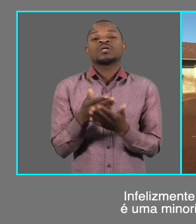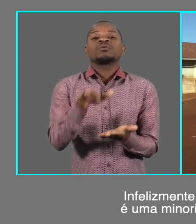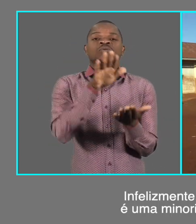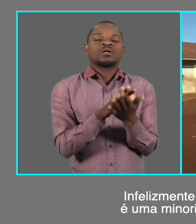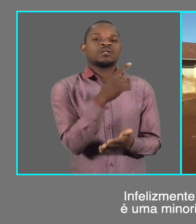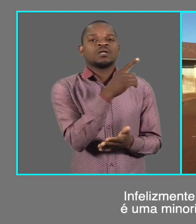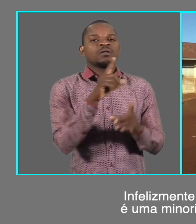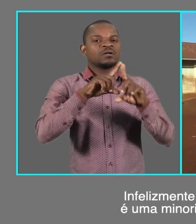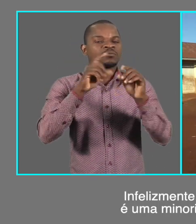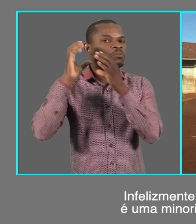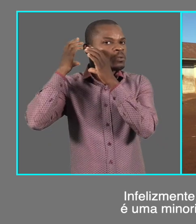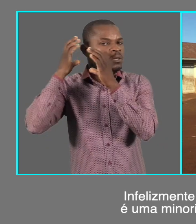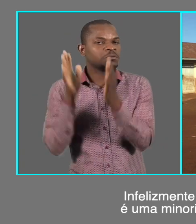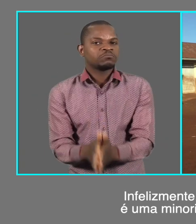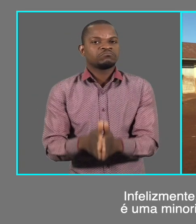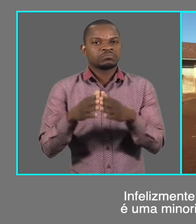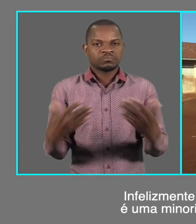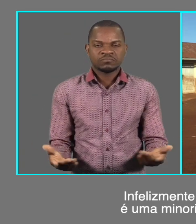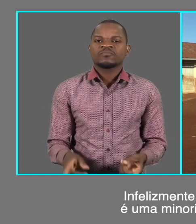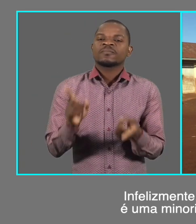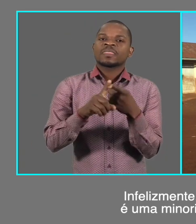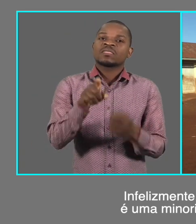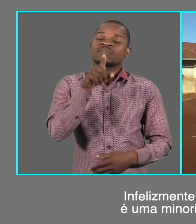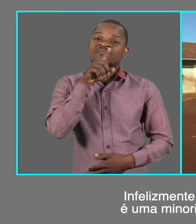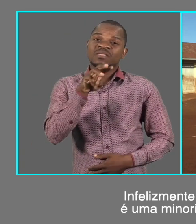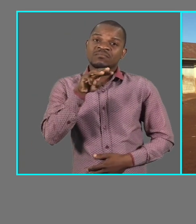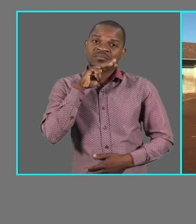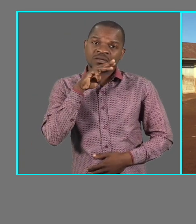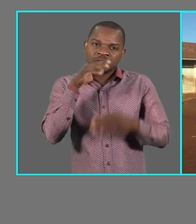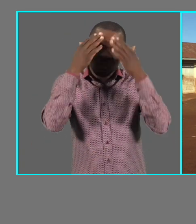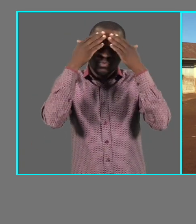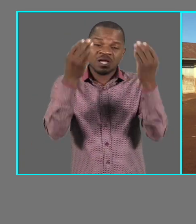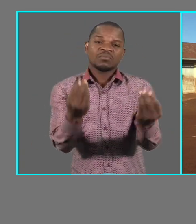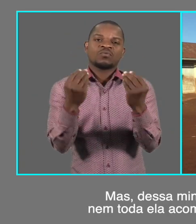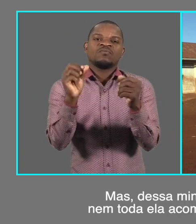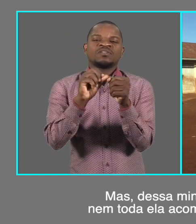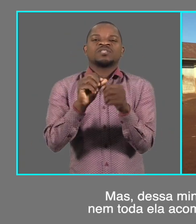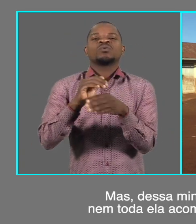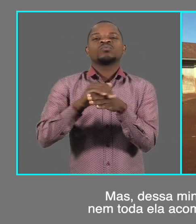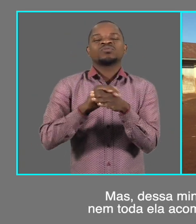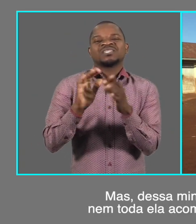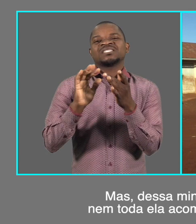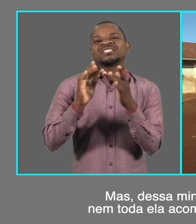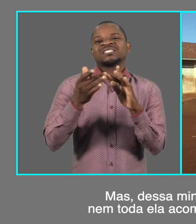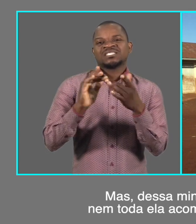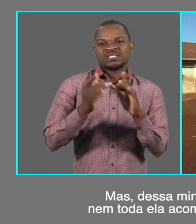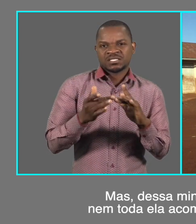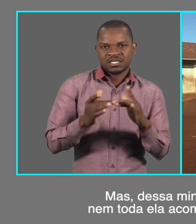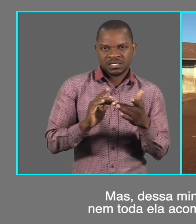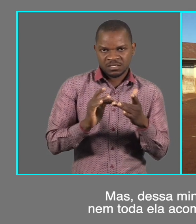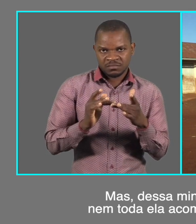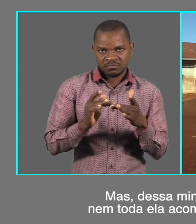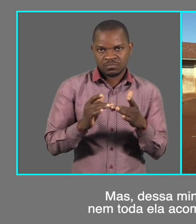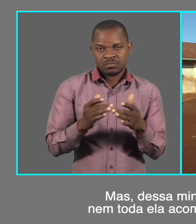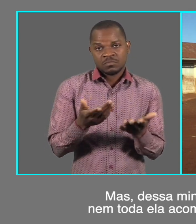Infelizmente, aqui onde nós nos encontramos é uma minoria que tem acesso à televisão. Mas, dessa minoria que tem acesso à televisão,